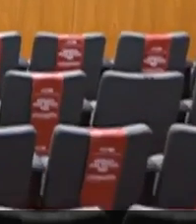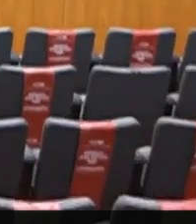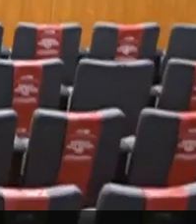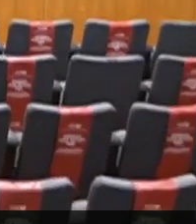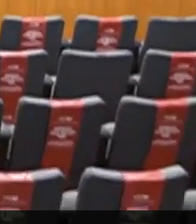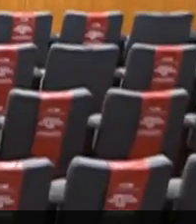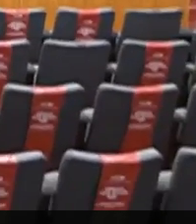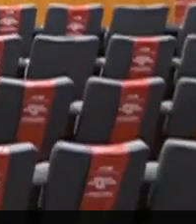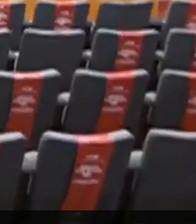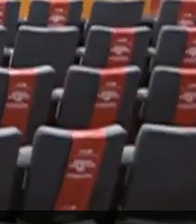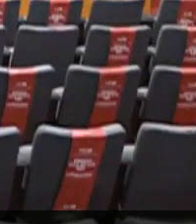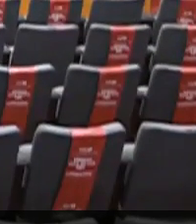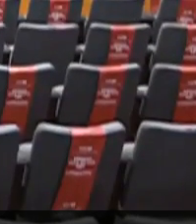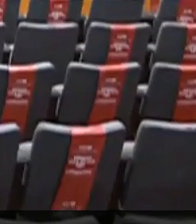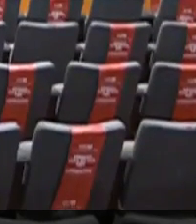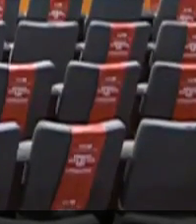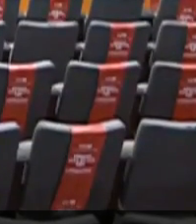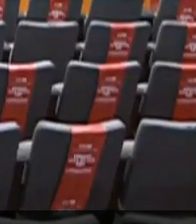Obrigada.